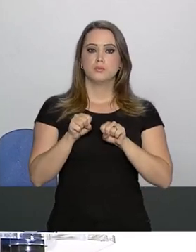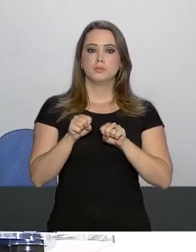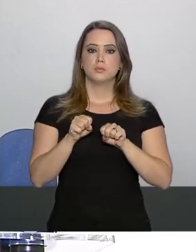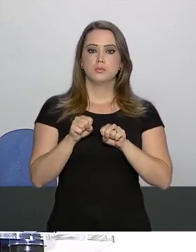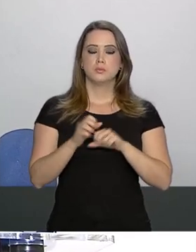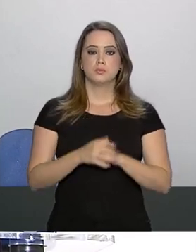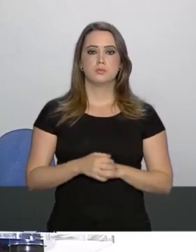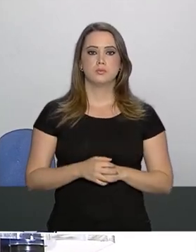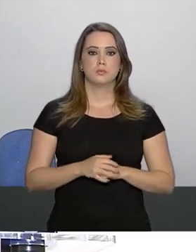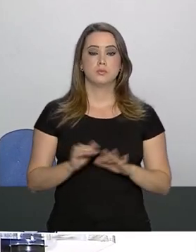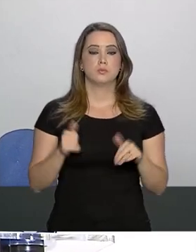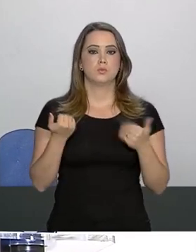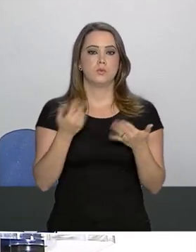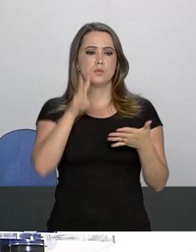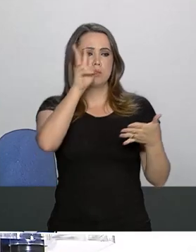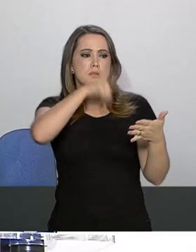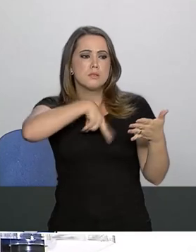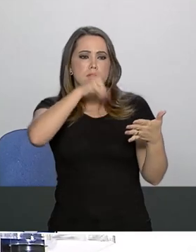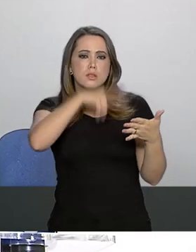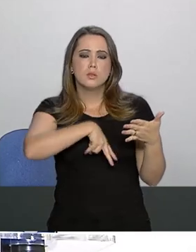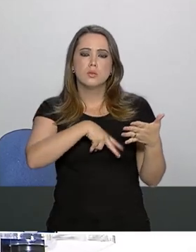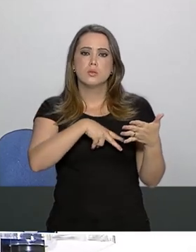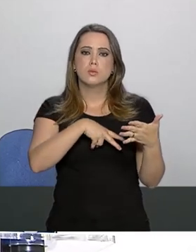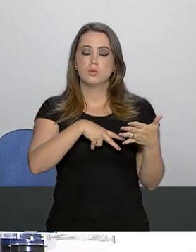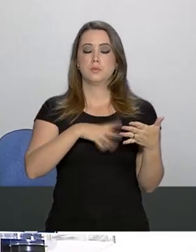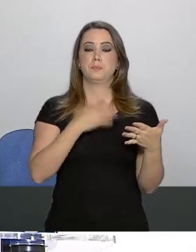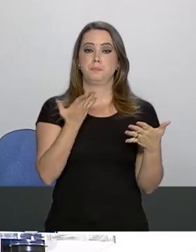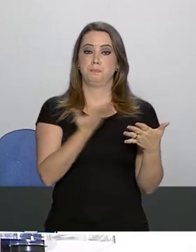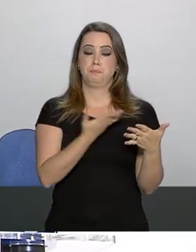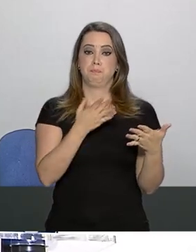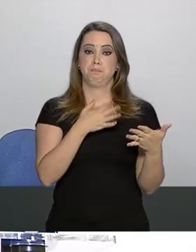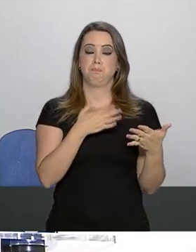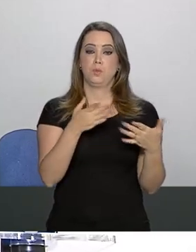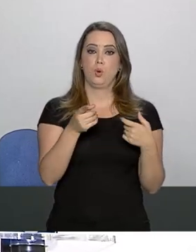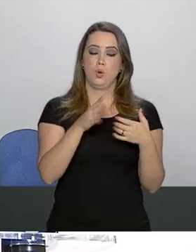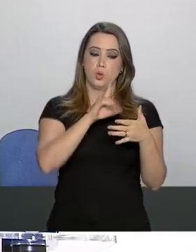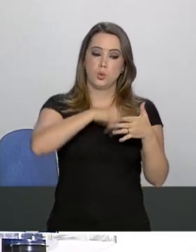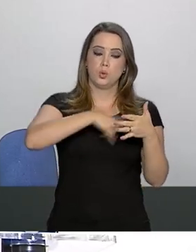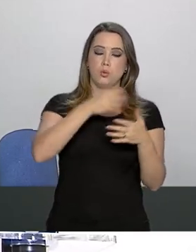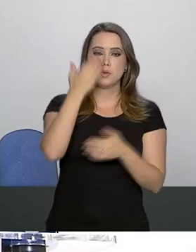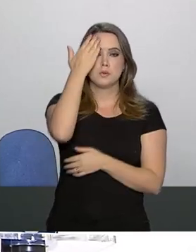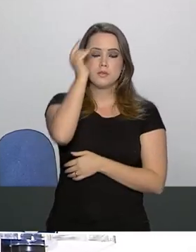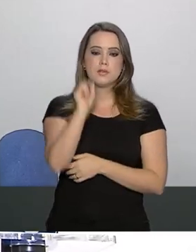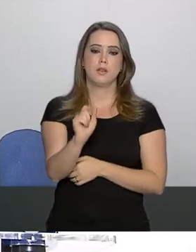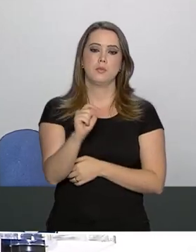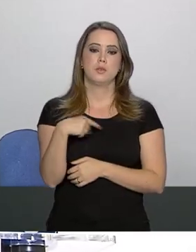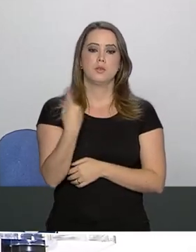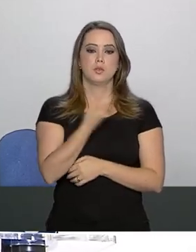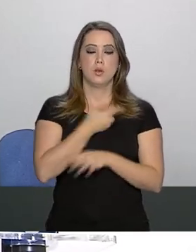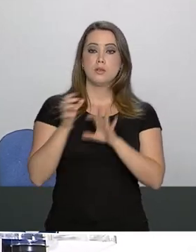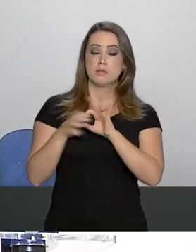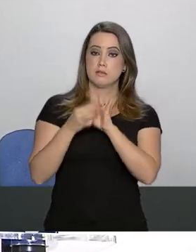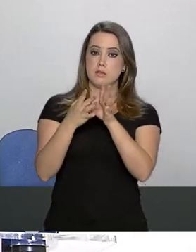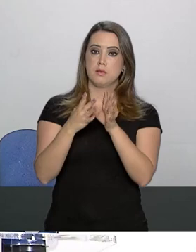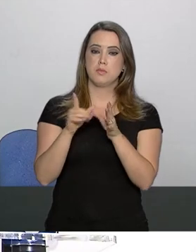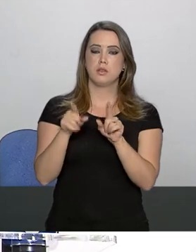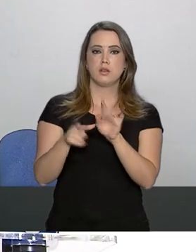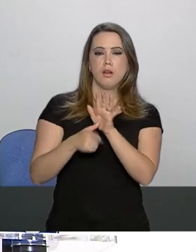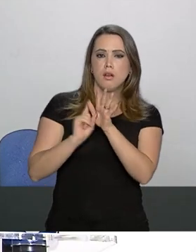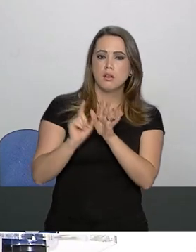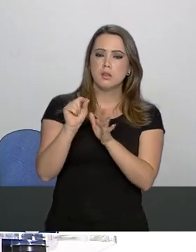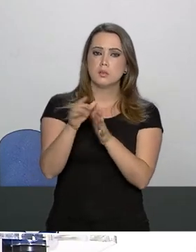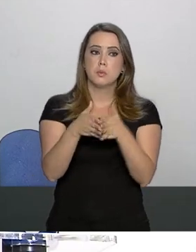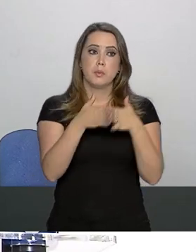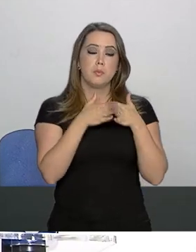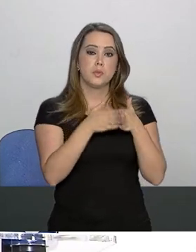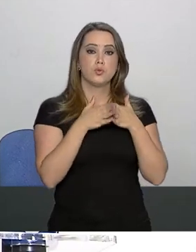realizar a leitura do boletim para que vocês tenham a dimensão. Aliás, nós liberamos o boletim um pouco antes